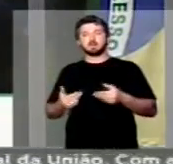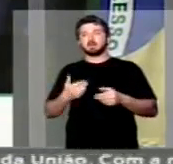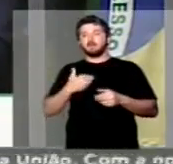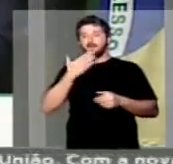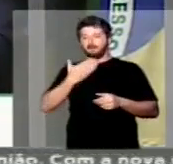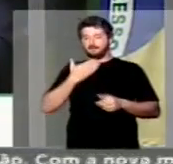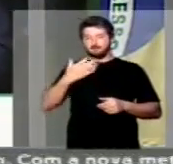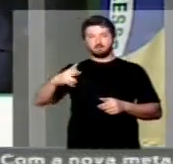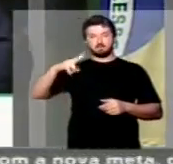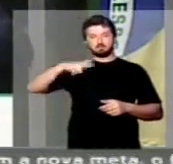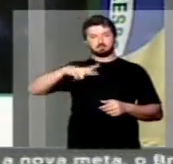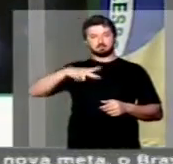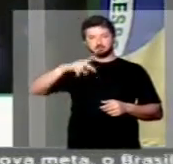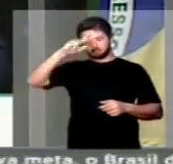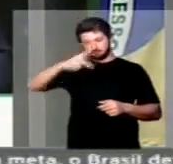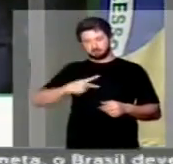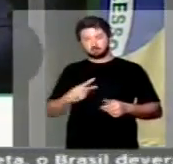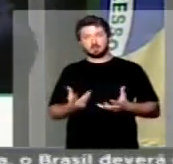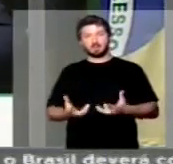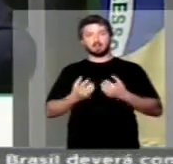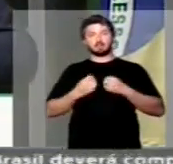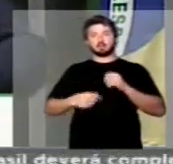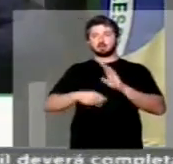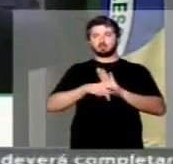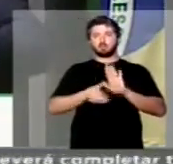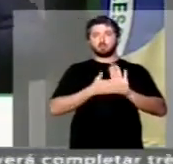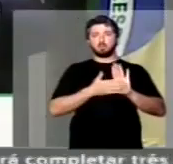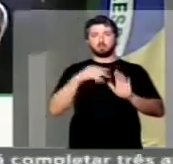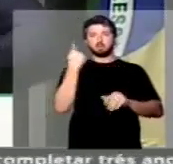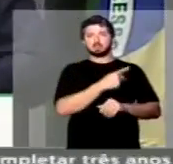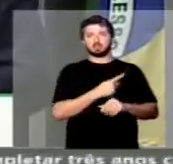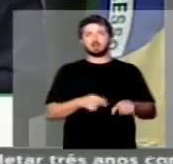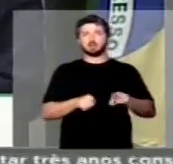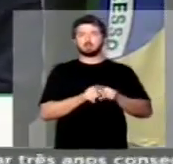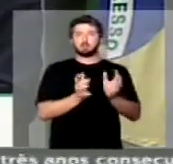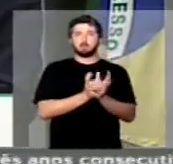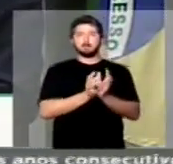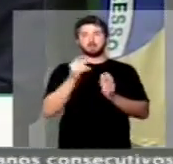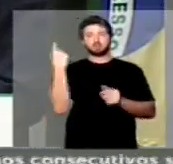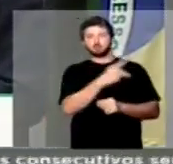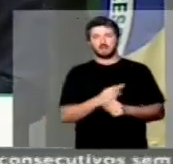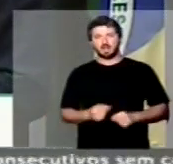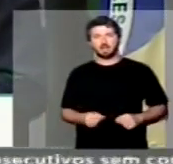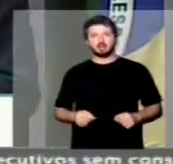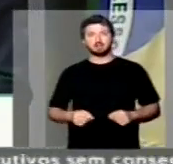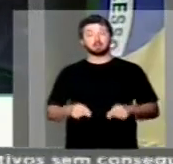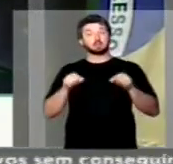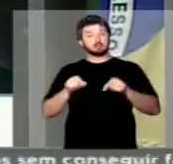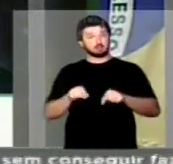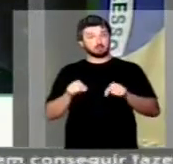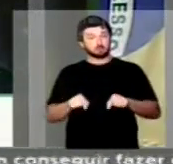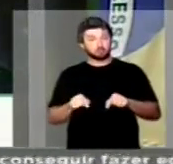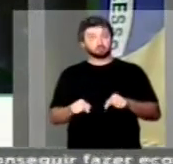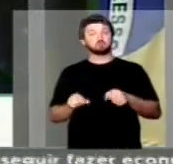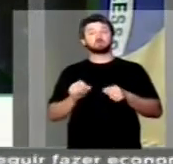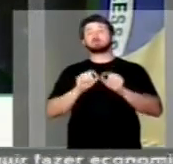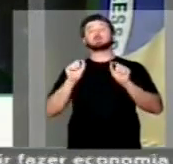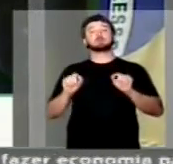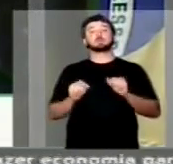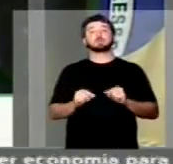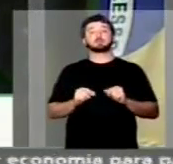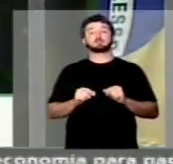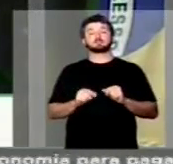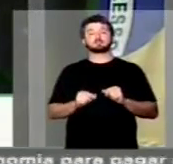proveito próprio para atender aos propósitos dela e do seu partido. E isso é que trouxe